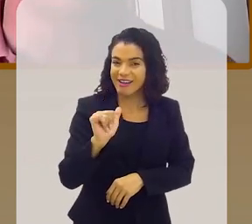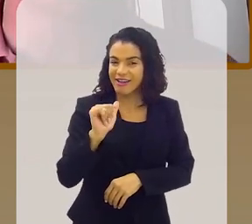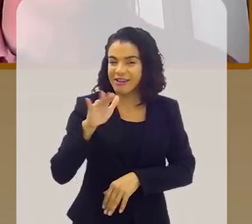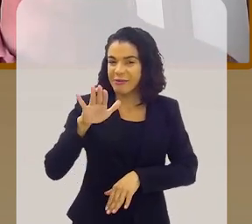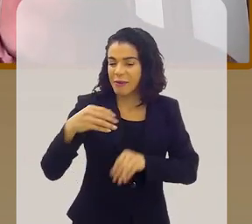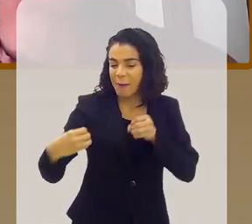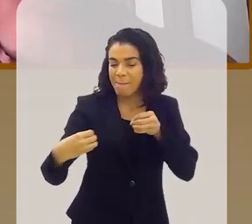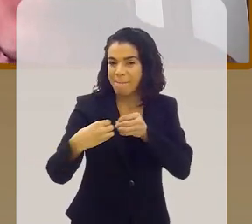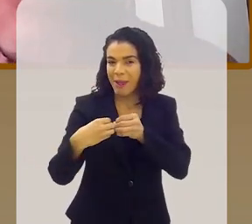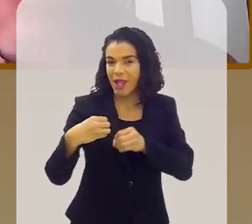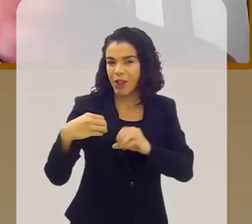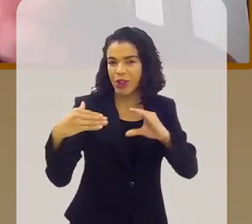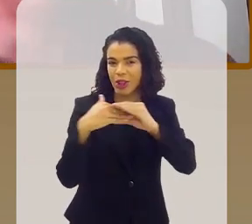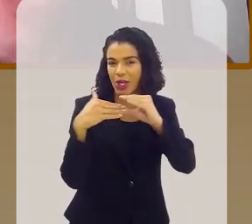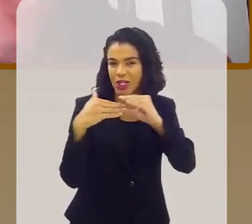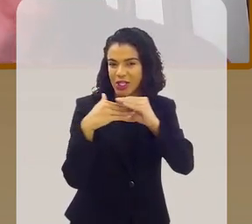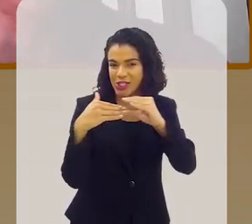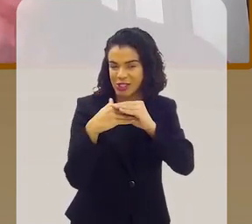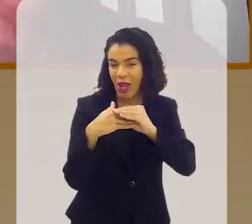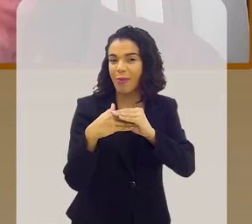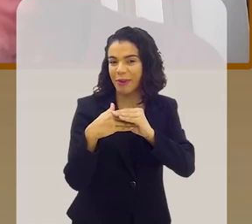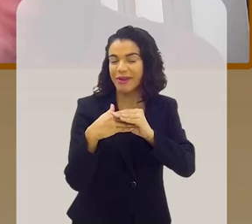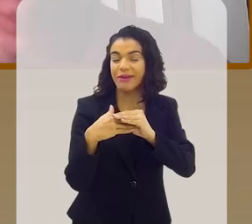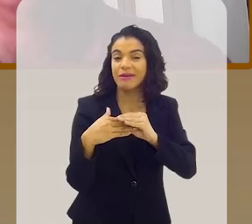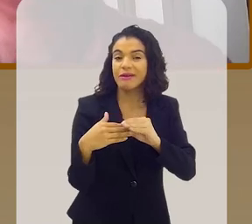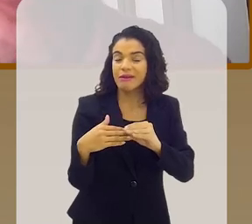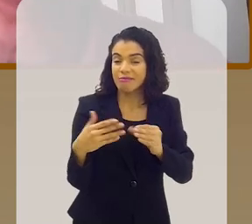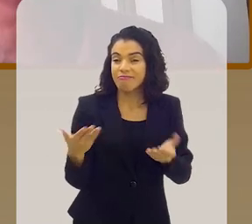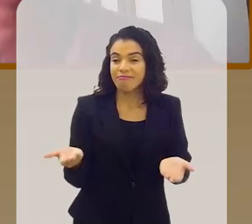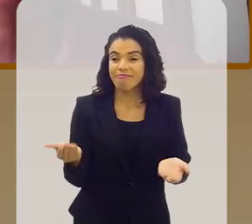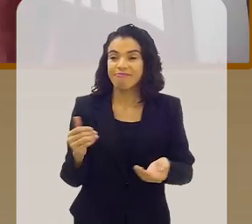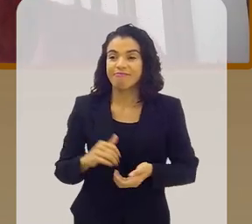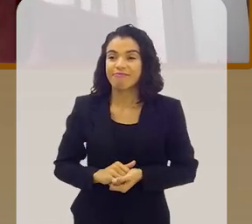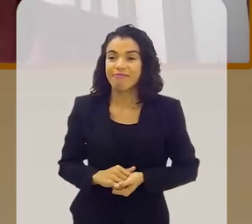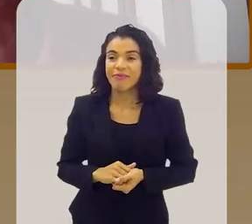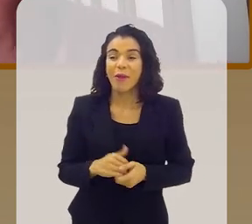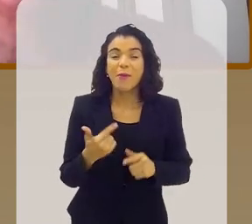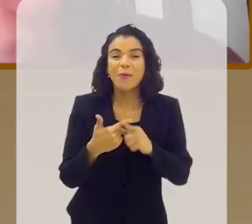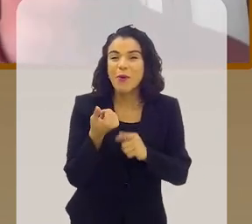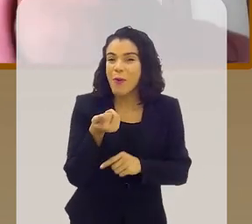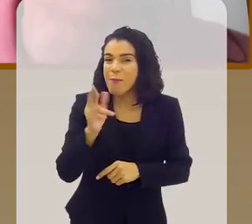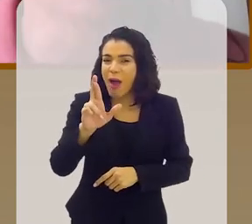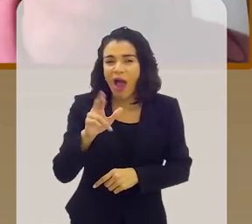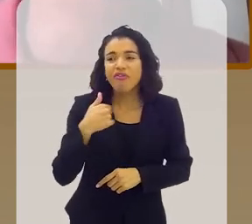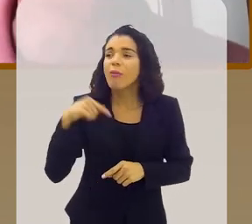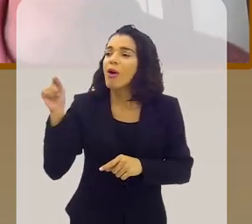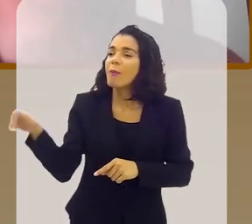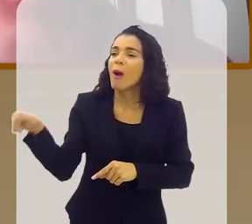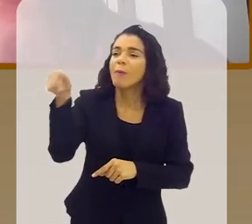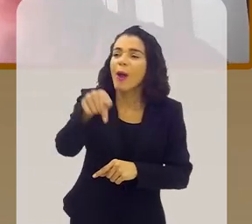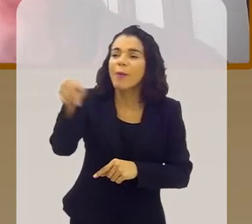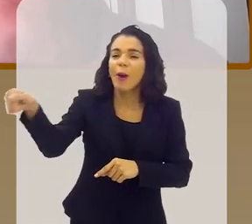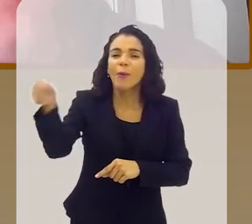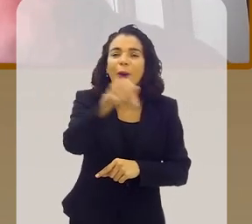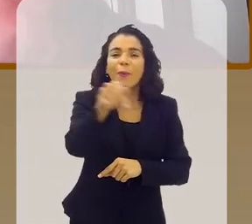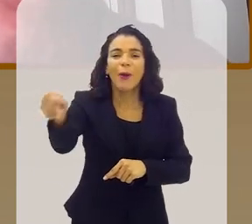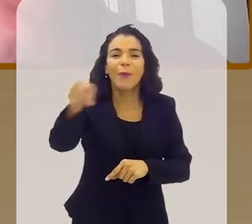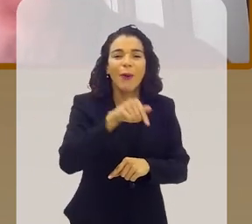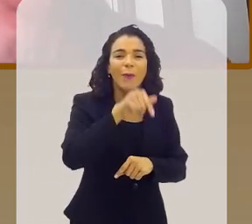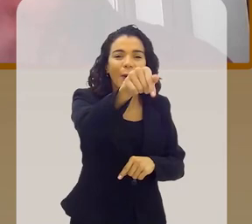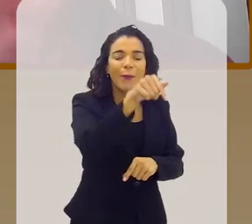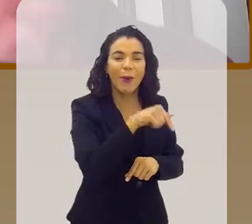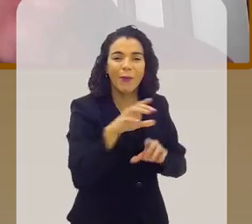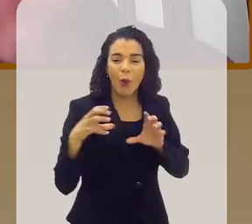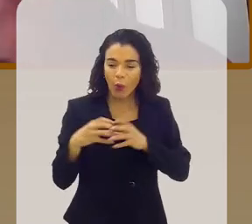vezes até quase perto do Norte Shopping, no Caxambi. Entendeu? Porque o botequim fechava, ela, vamos pra outro. E a gente ia fechando o